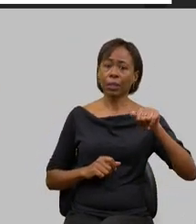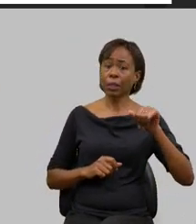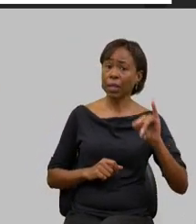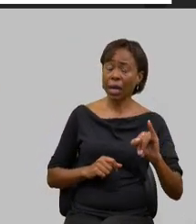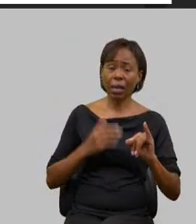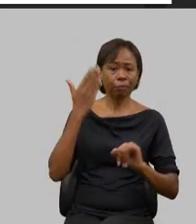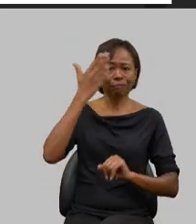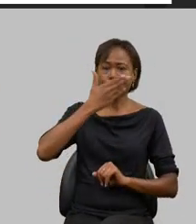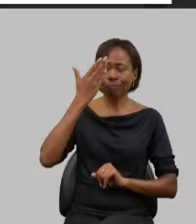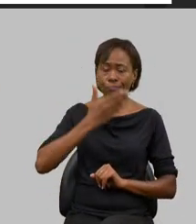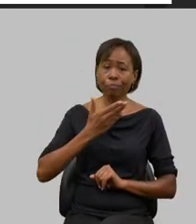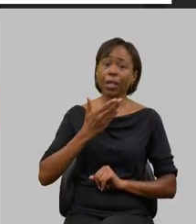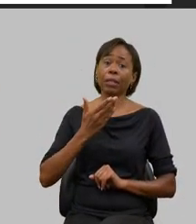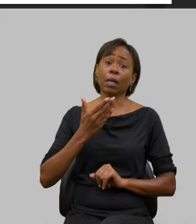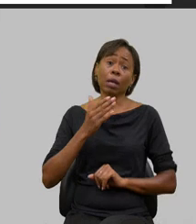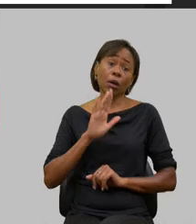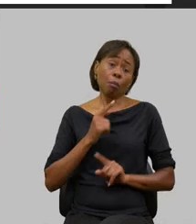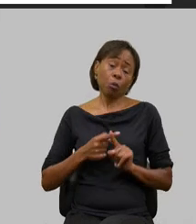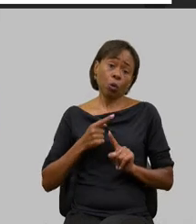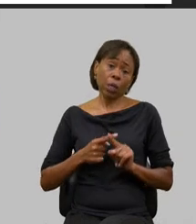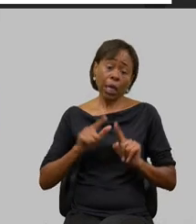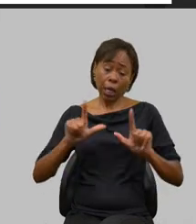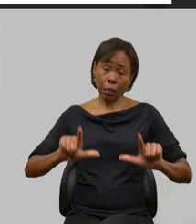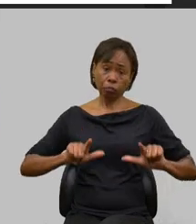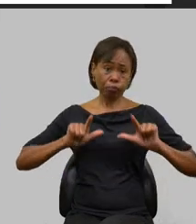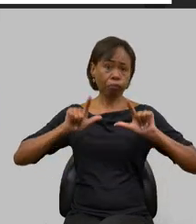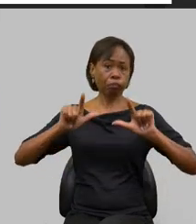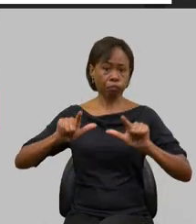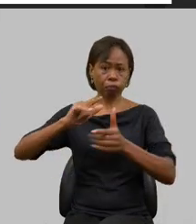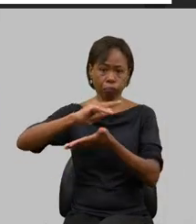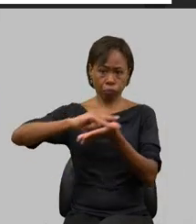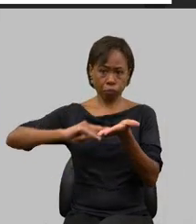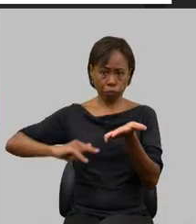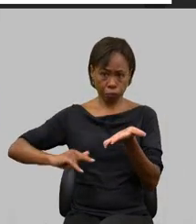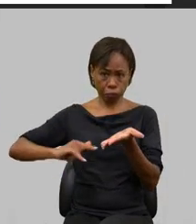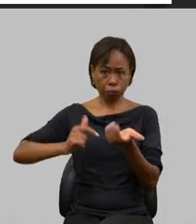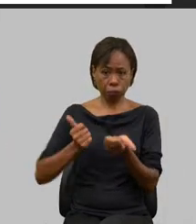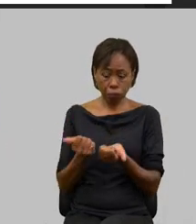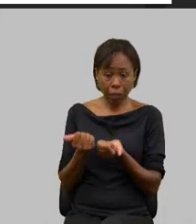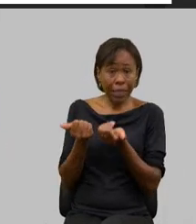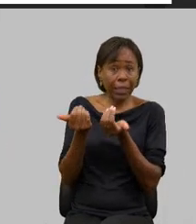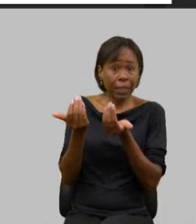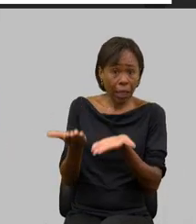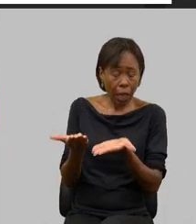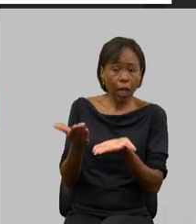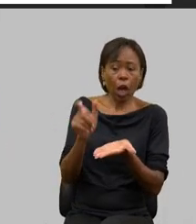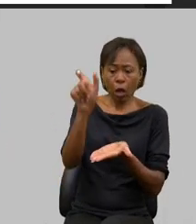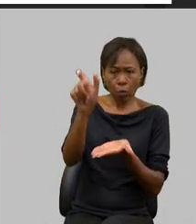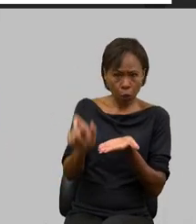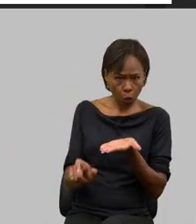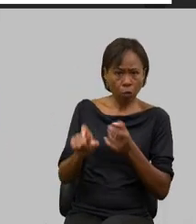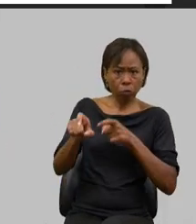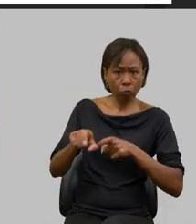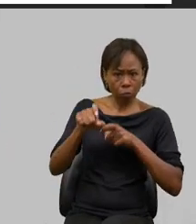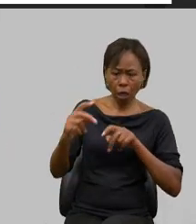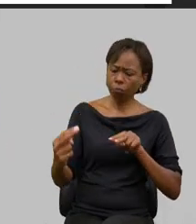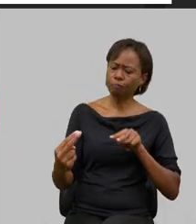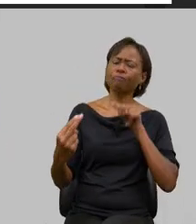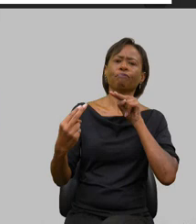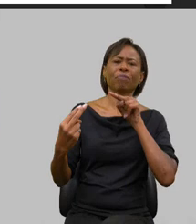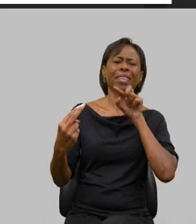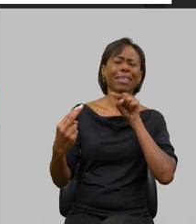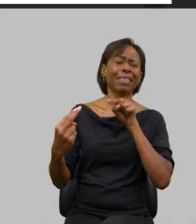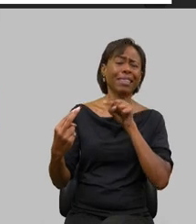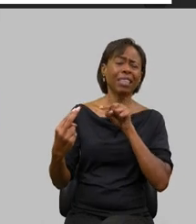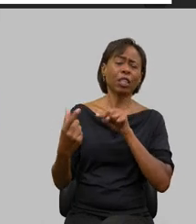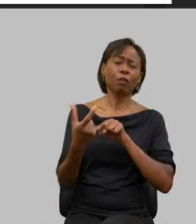esse título só quem realmente entrega um título na mão de um produtor rural e olha nos olhos dele que está há mais de 20 anos esperando